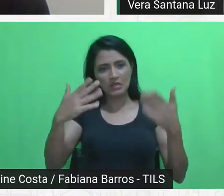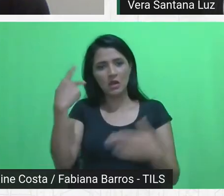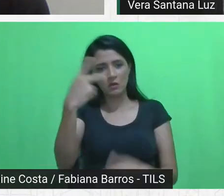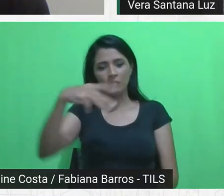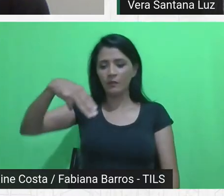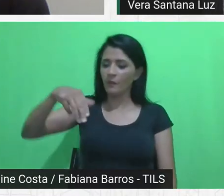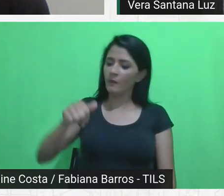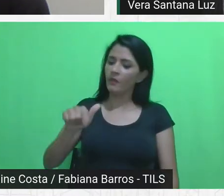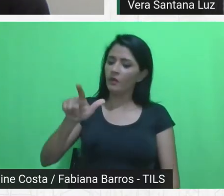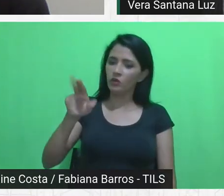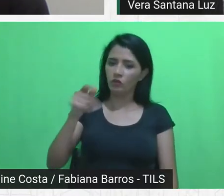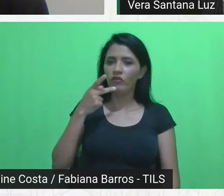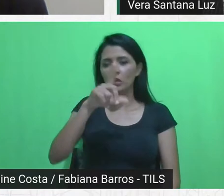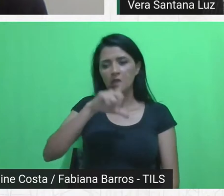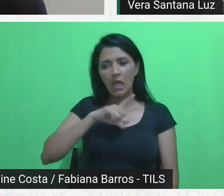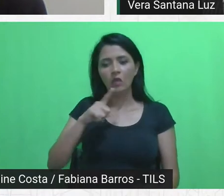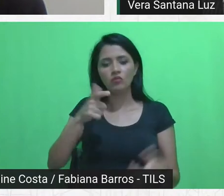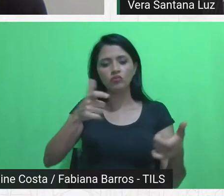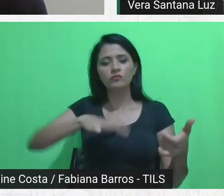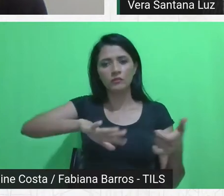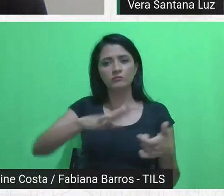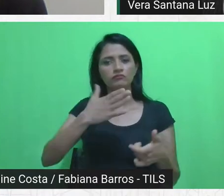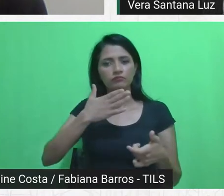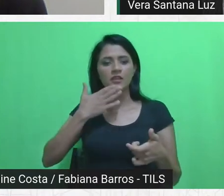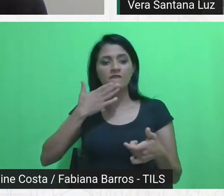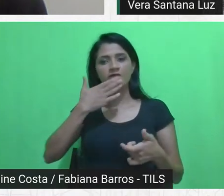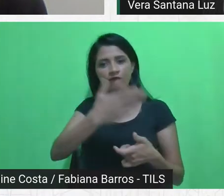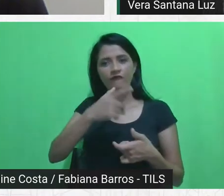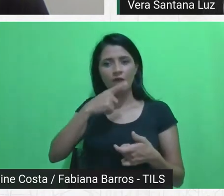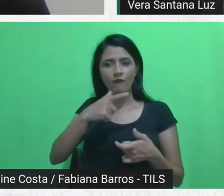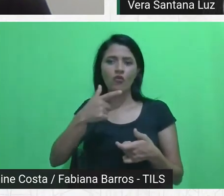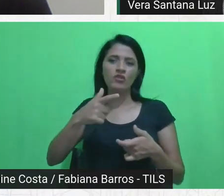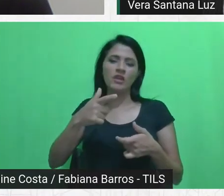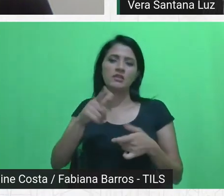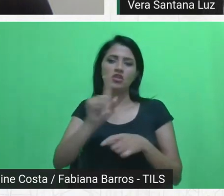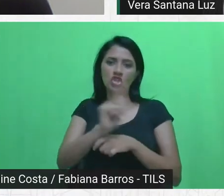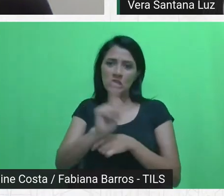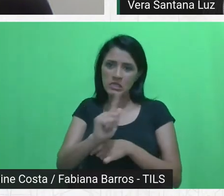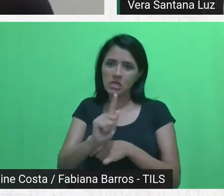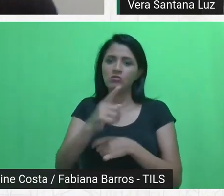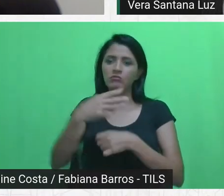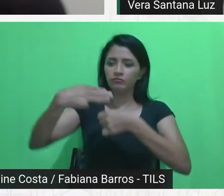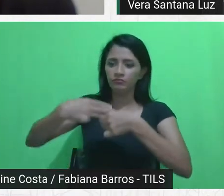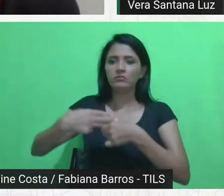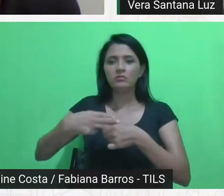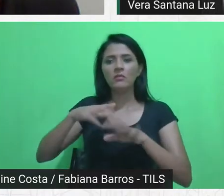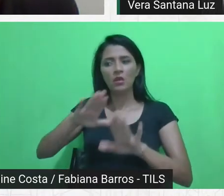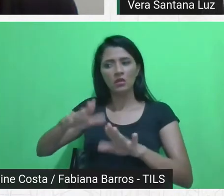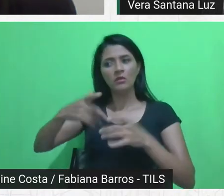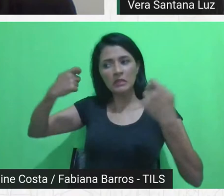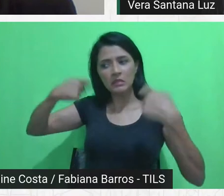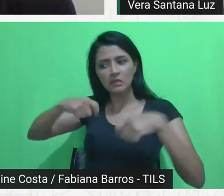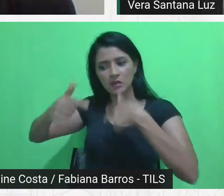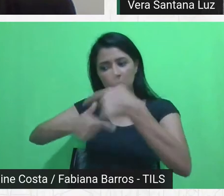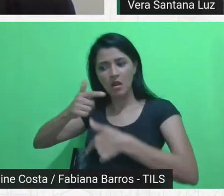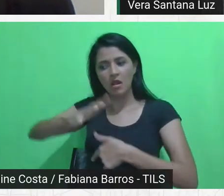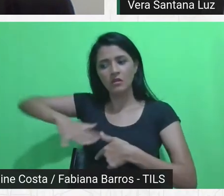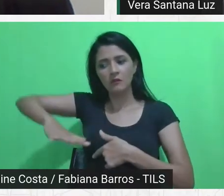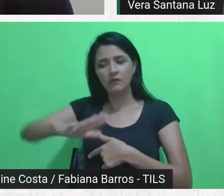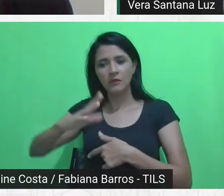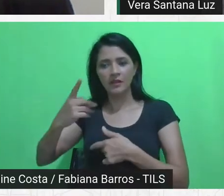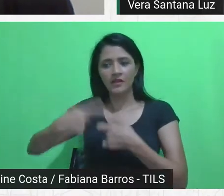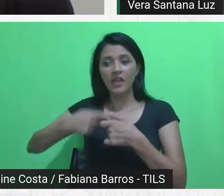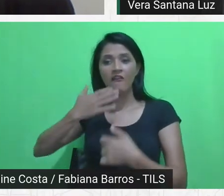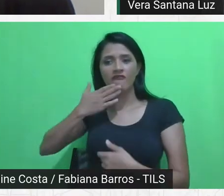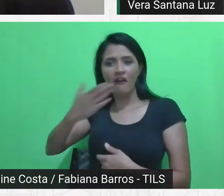campo favorável na gestão municipal, a gente tem que trabalhar no campo favorável e no campo dos conflitos, como a